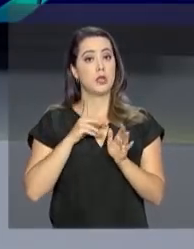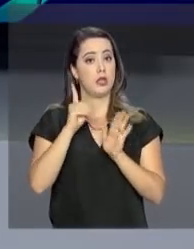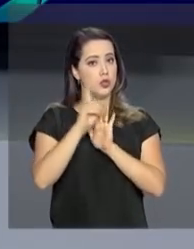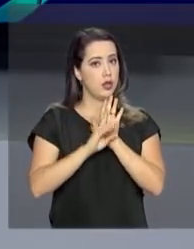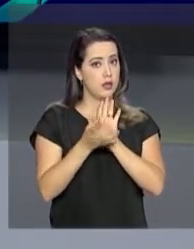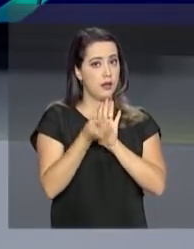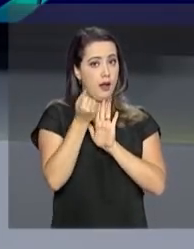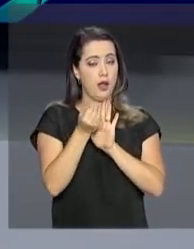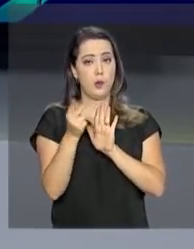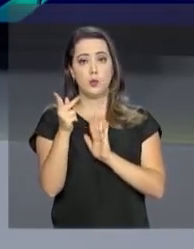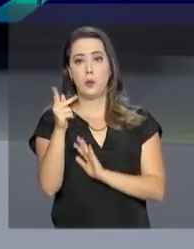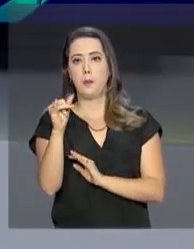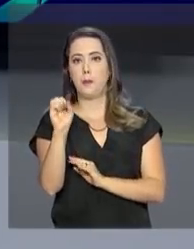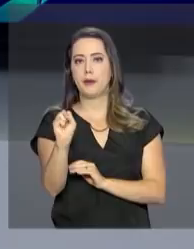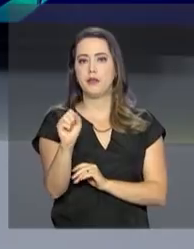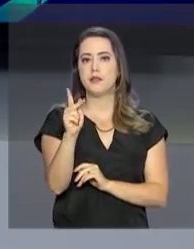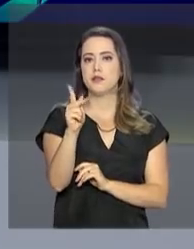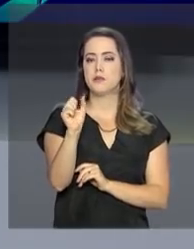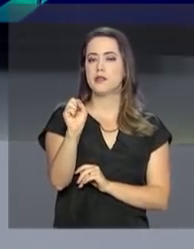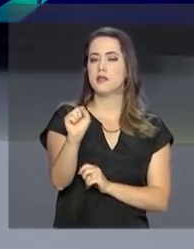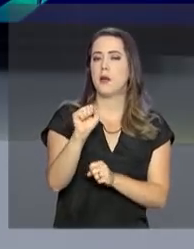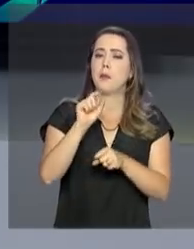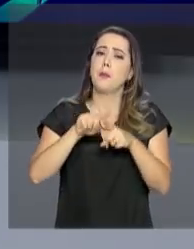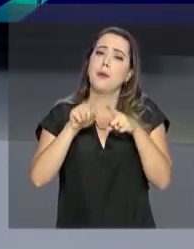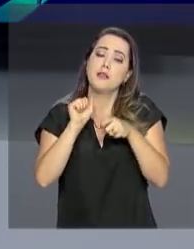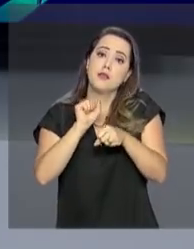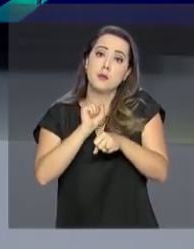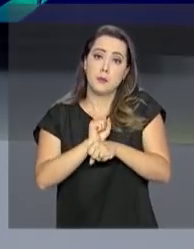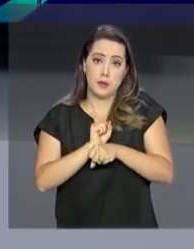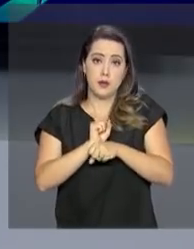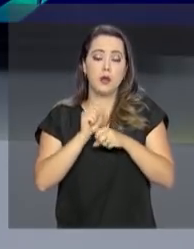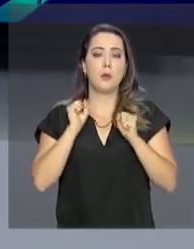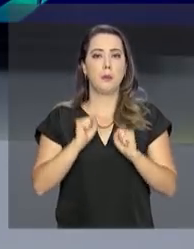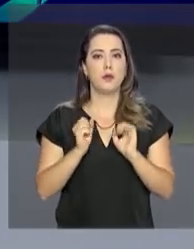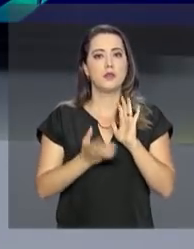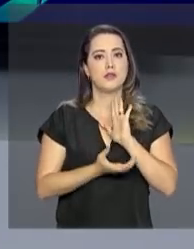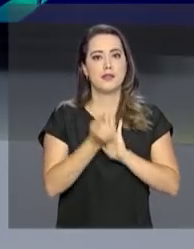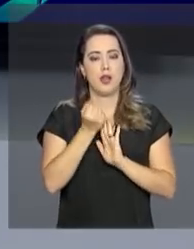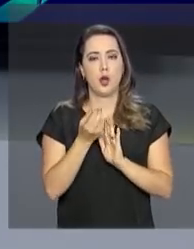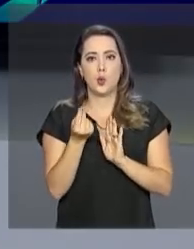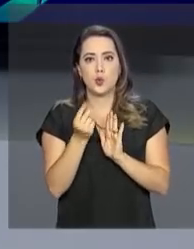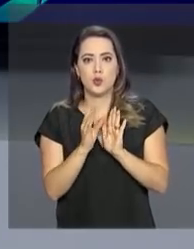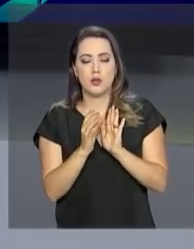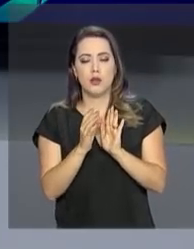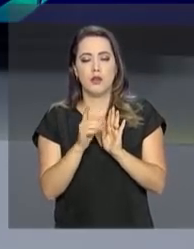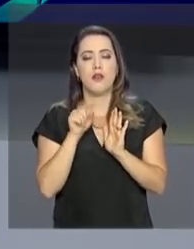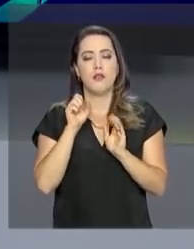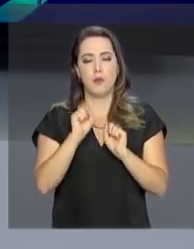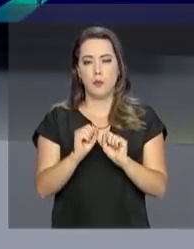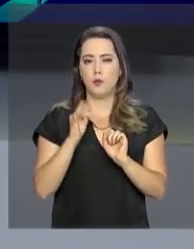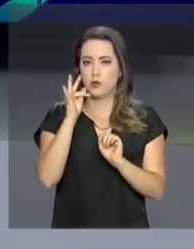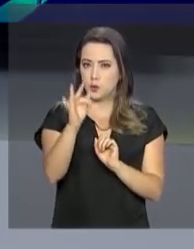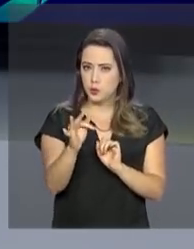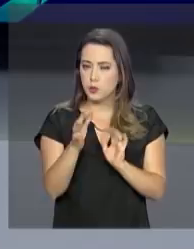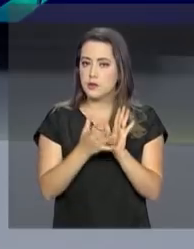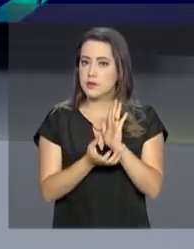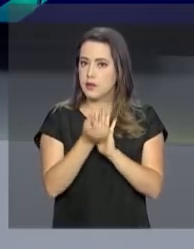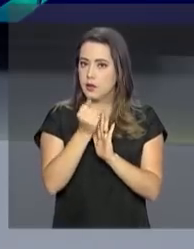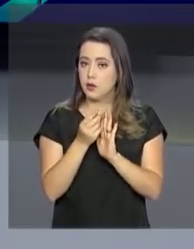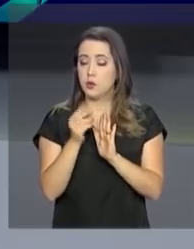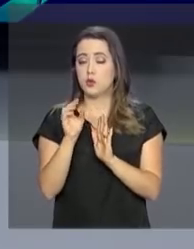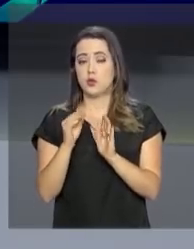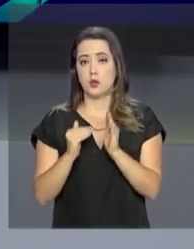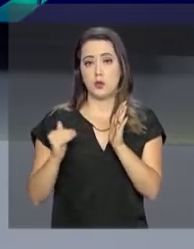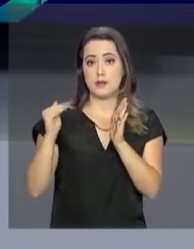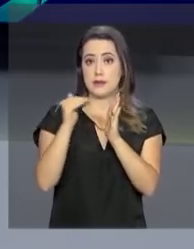direito ao fundo PIS-PASEP, mas ainda não sacaram os valores, vão receber os benefícios reajustados em 8,97%.